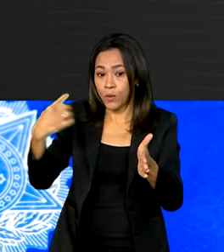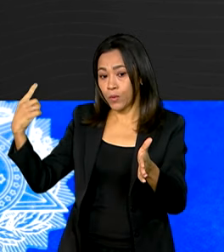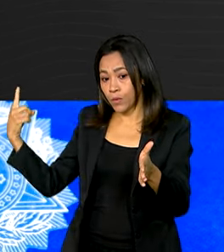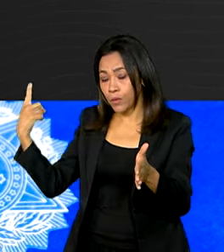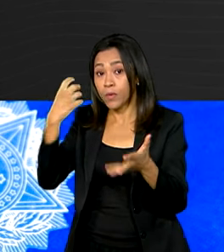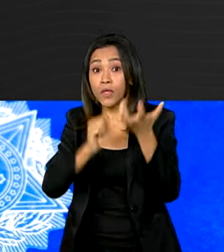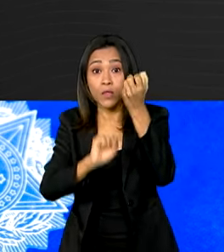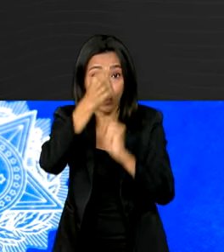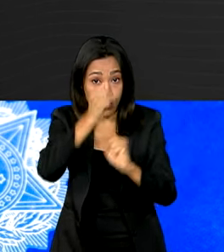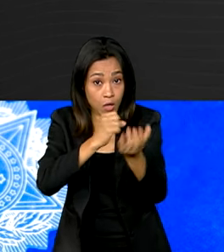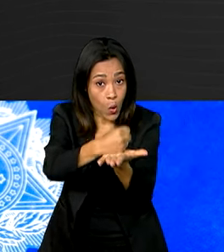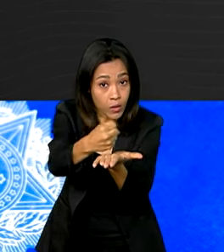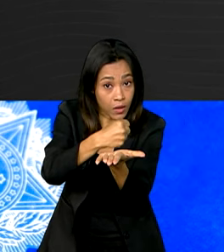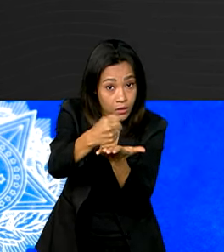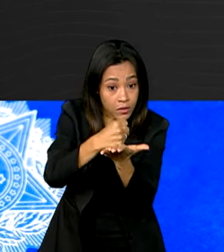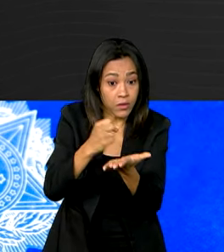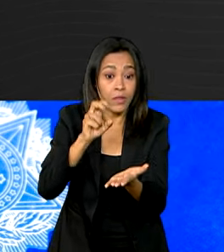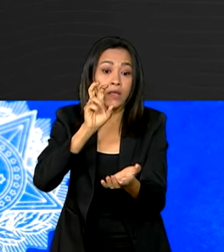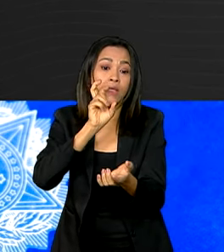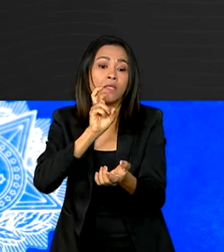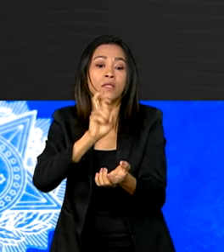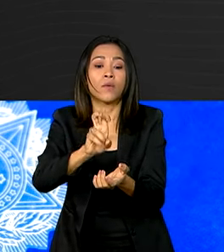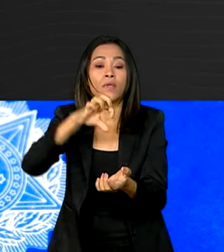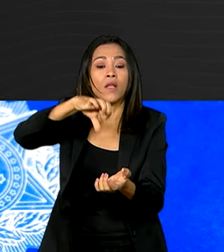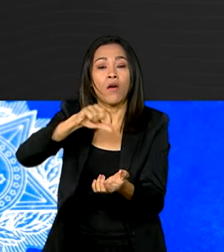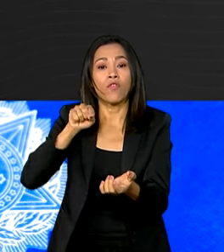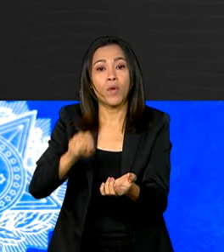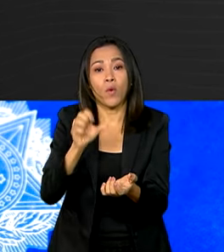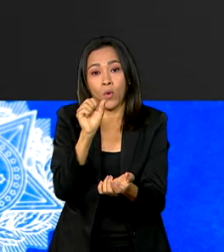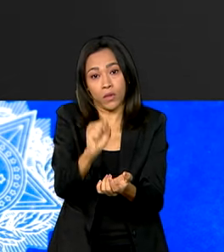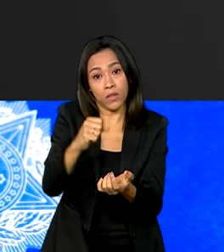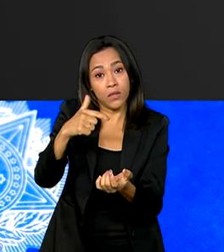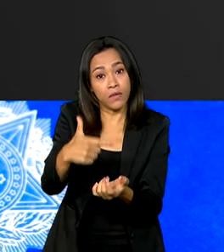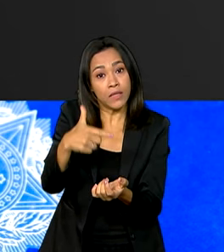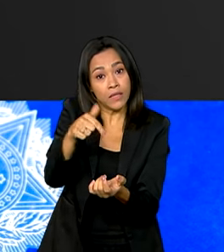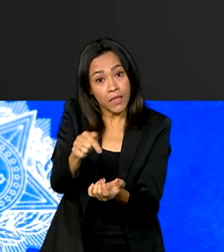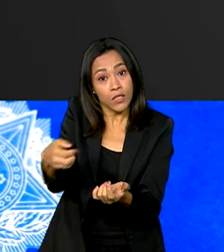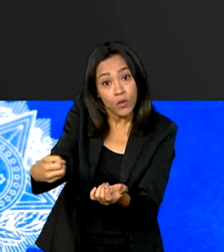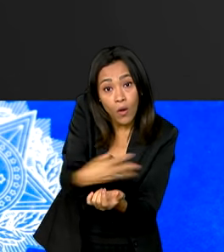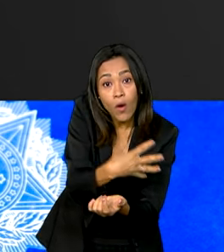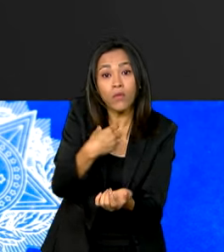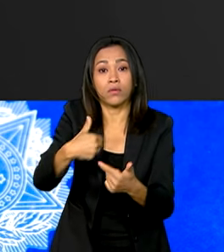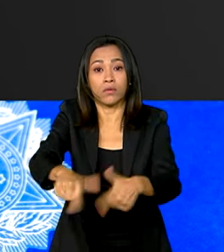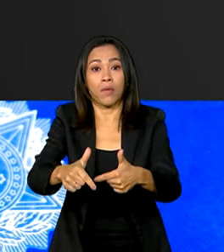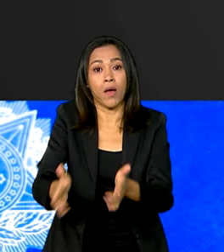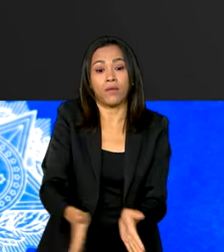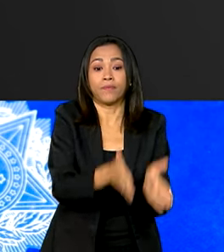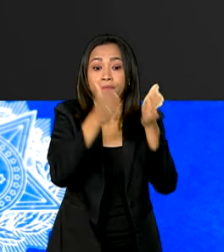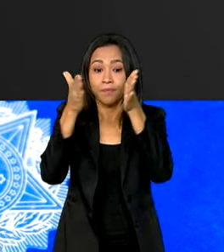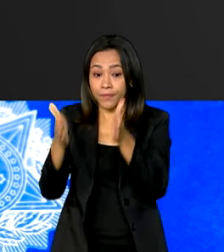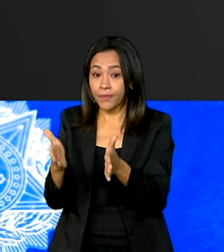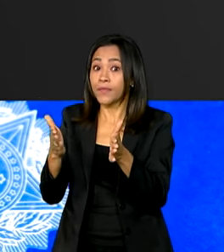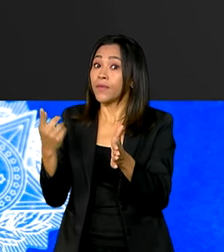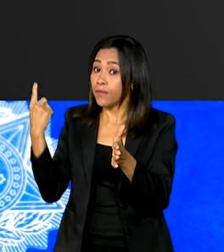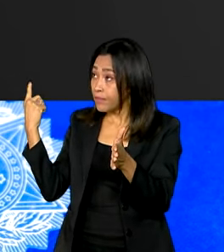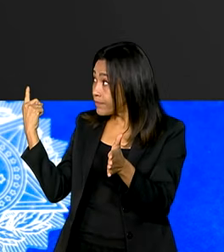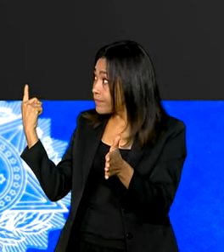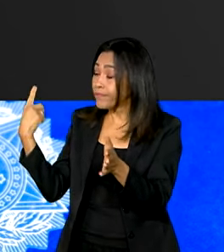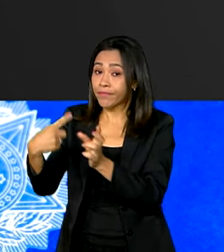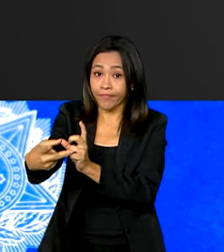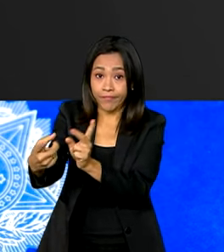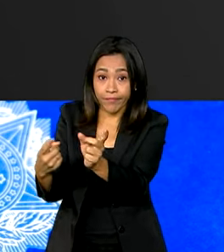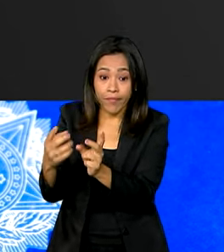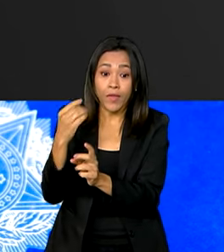indústria, com 59.827 novos empregos. O comércio vem em seguida com